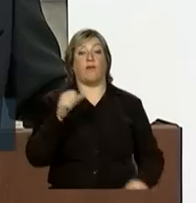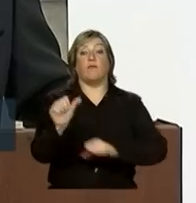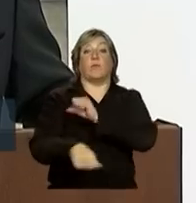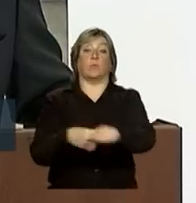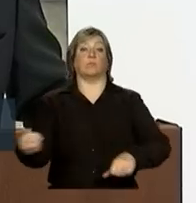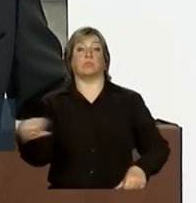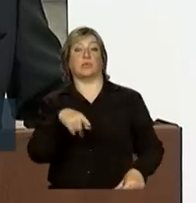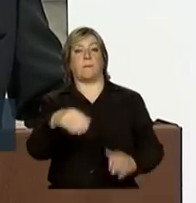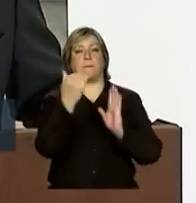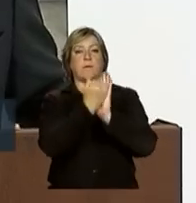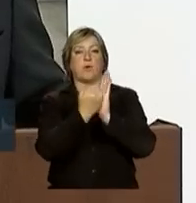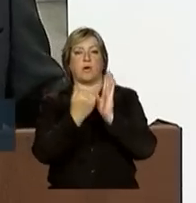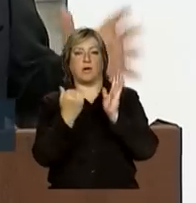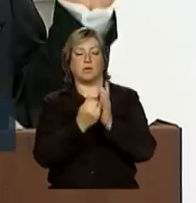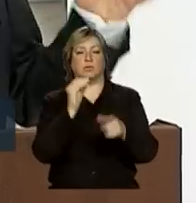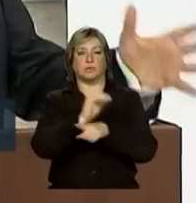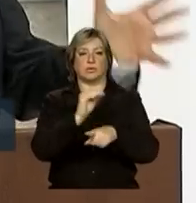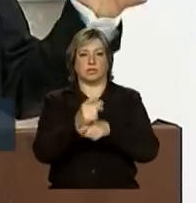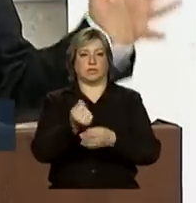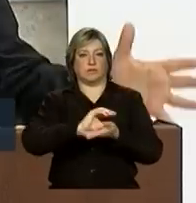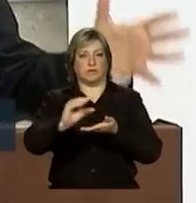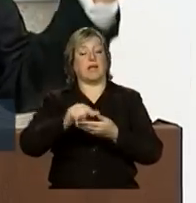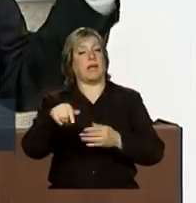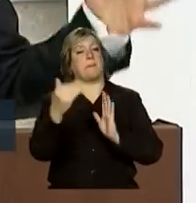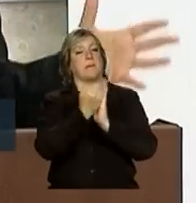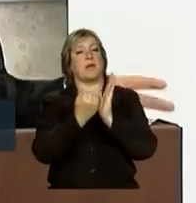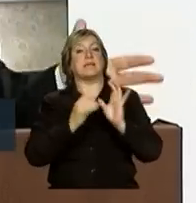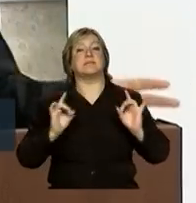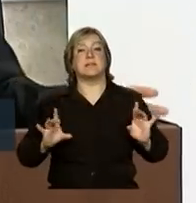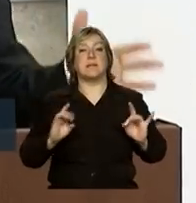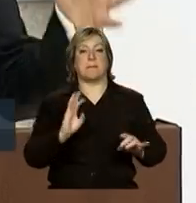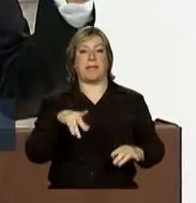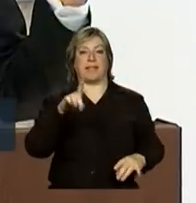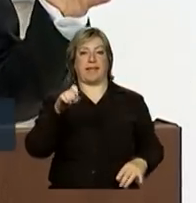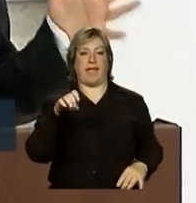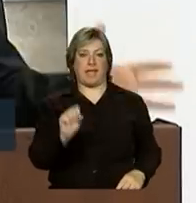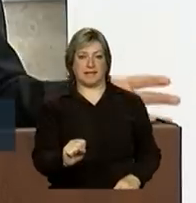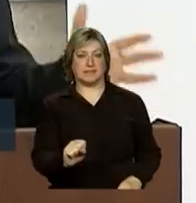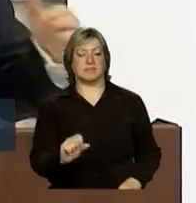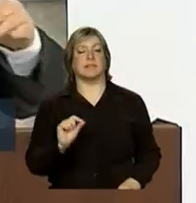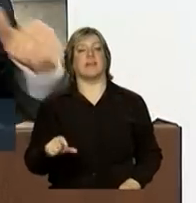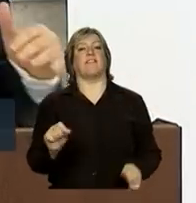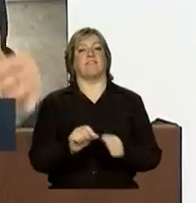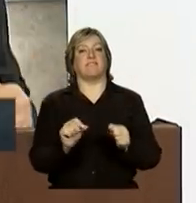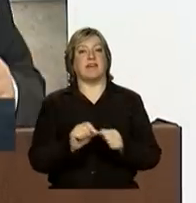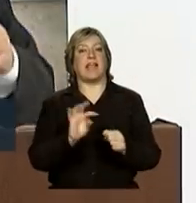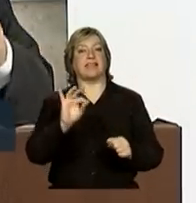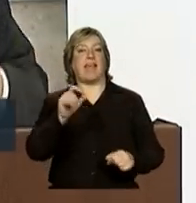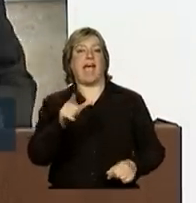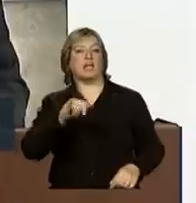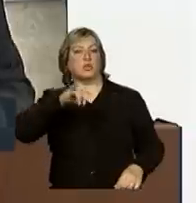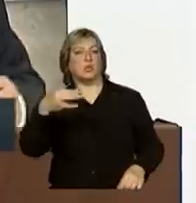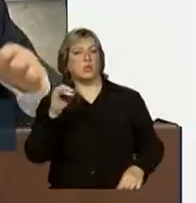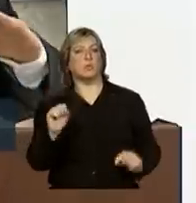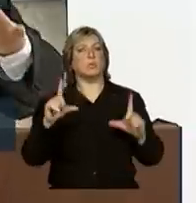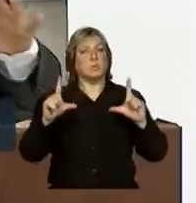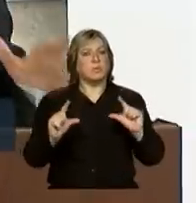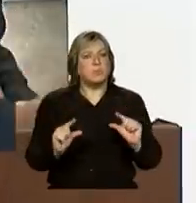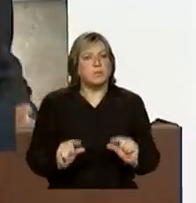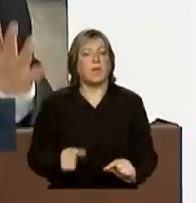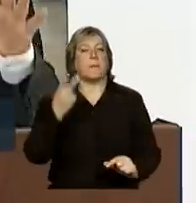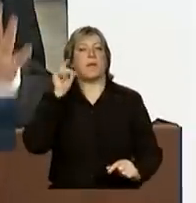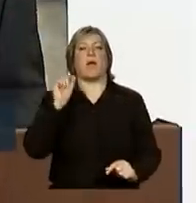Programa de Sustentação de Investimento, que é um programa especial do BNDES, que pratica taxas de juros reduzidas